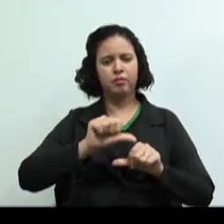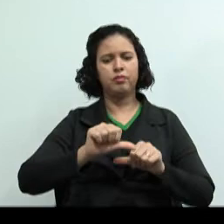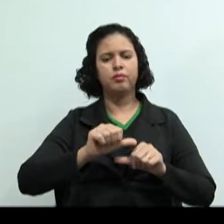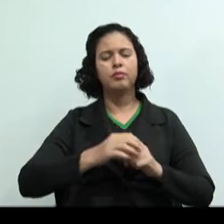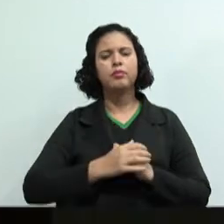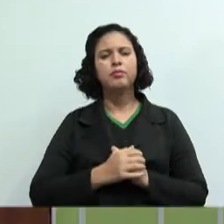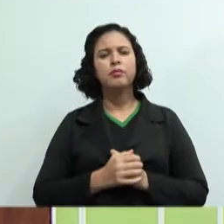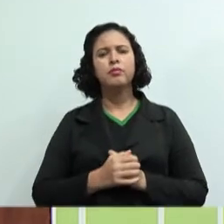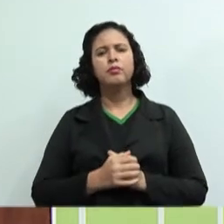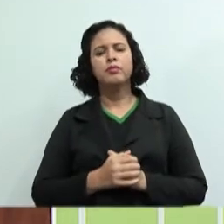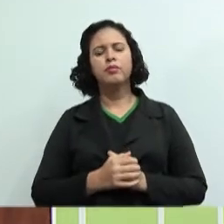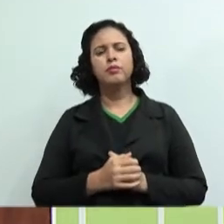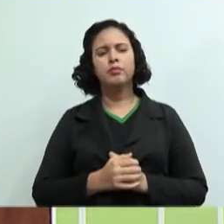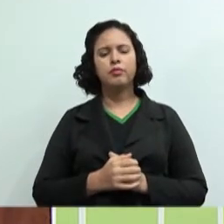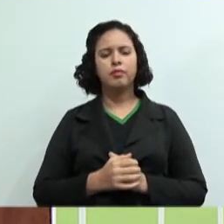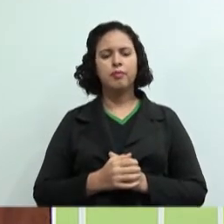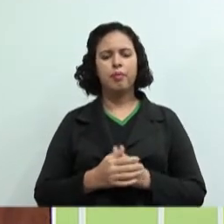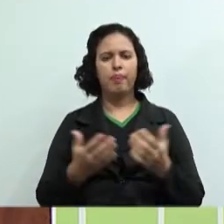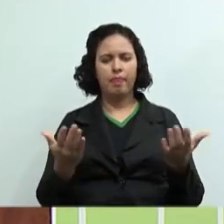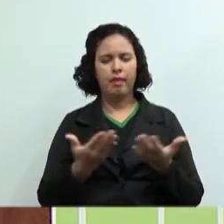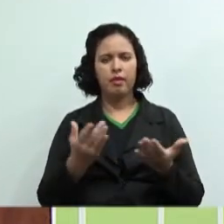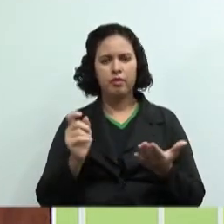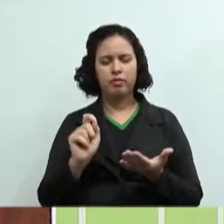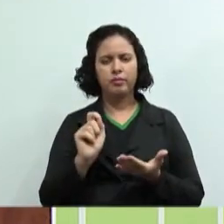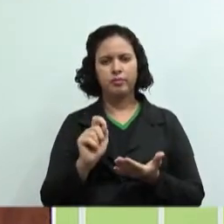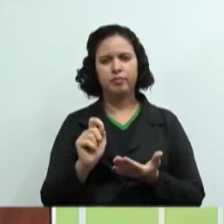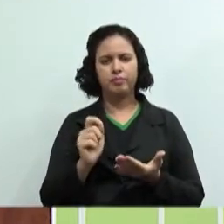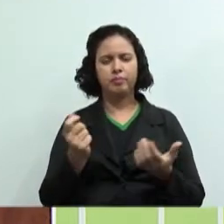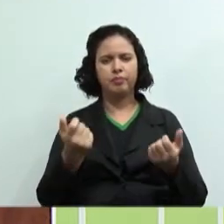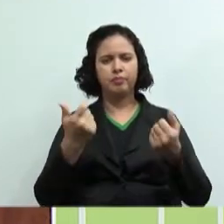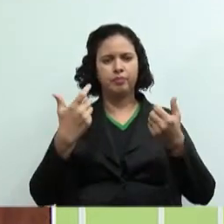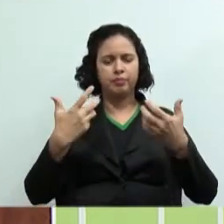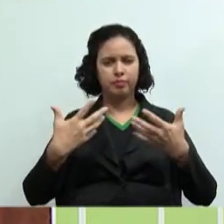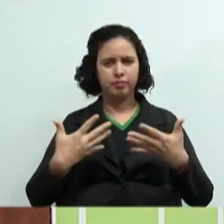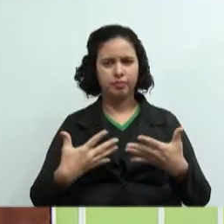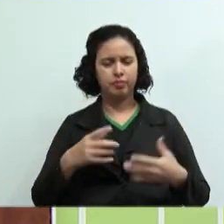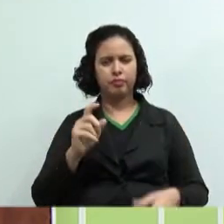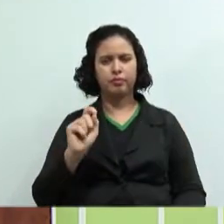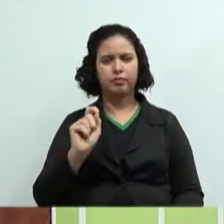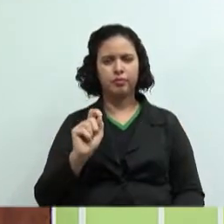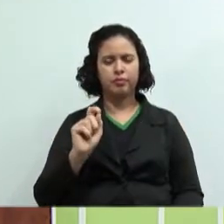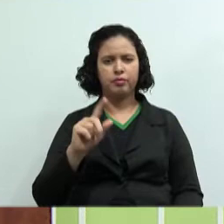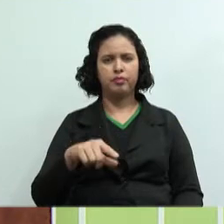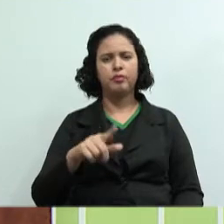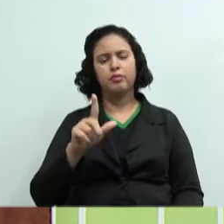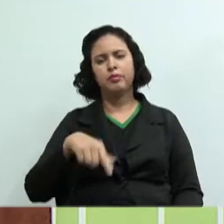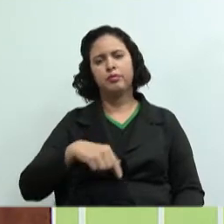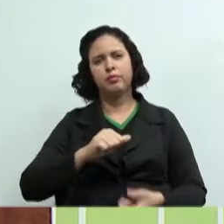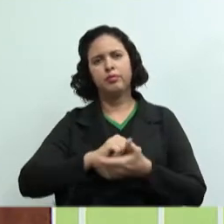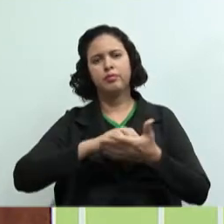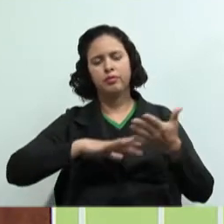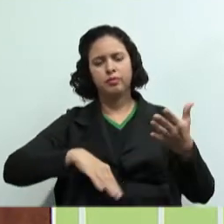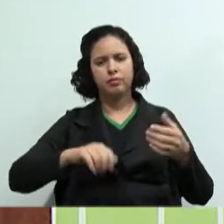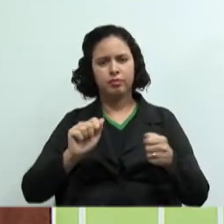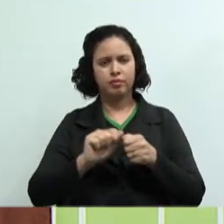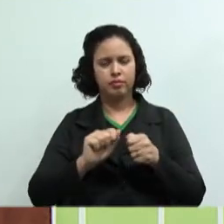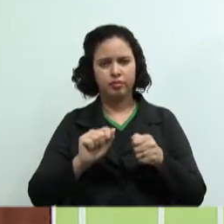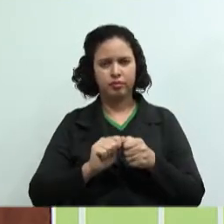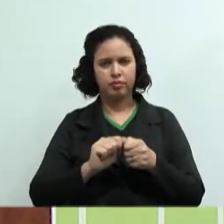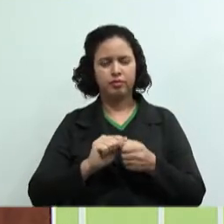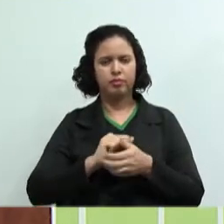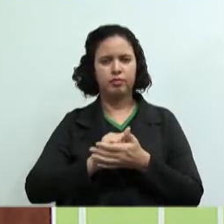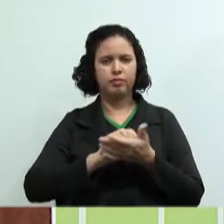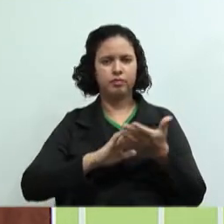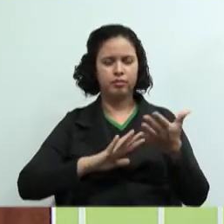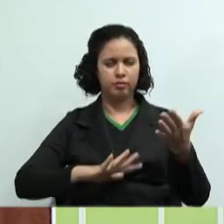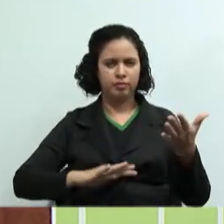Ok. Vamos aqui comigo, alunos. Vamos falar agora um pouquinho do trabalho que nós estamos realizando da atividade